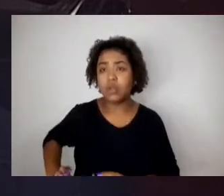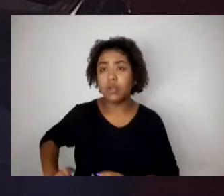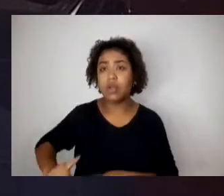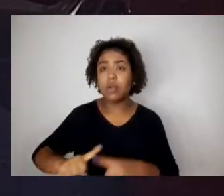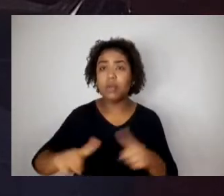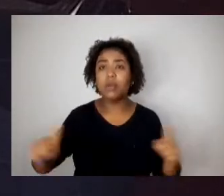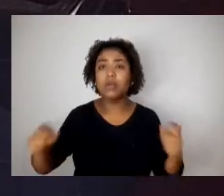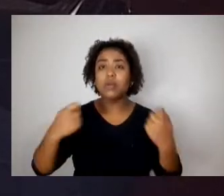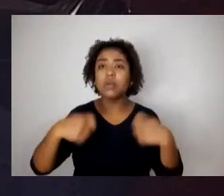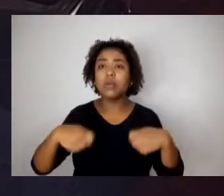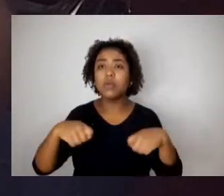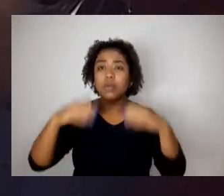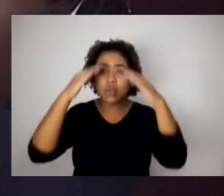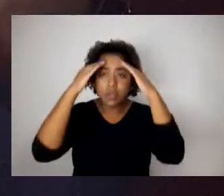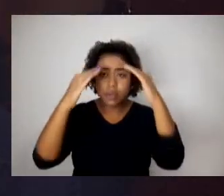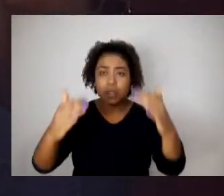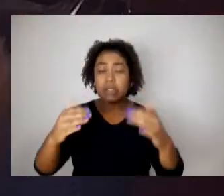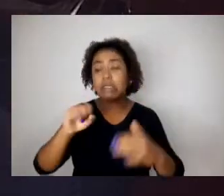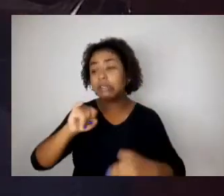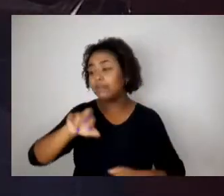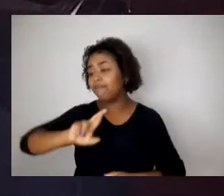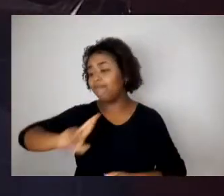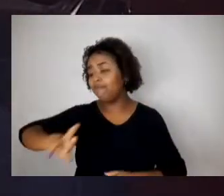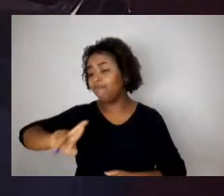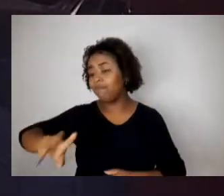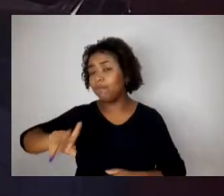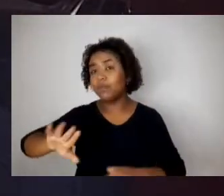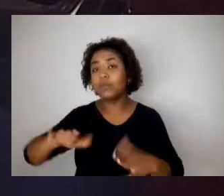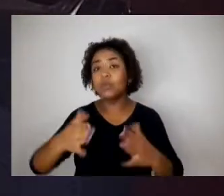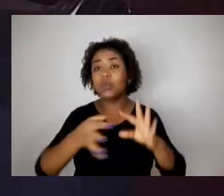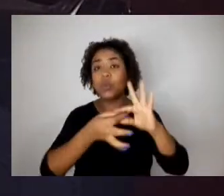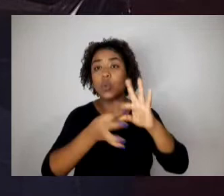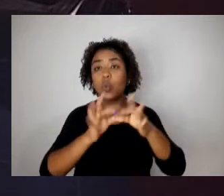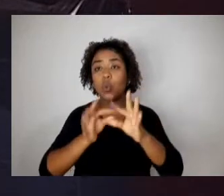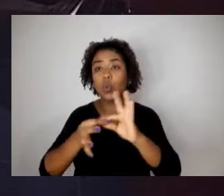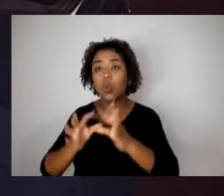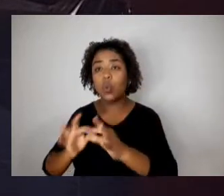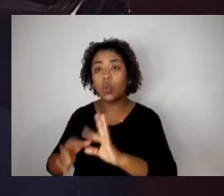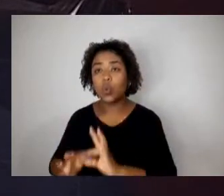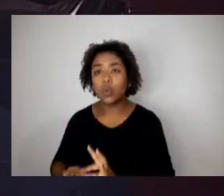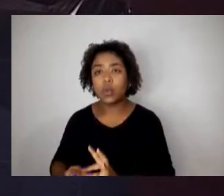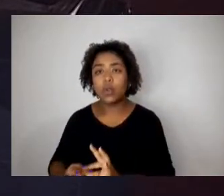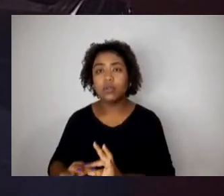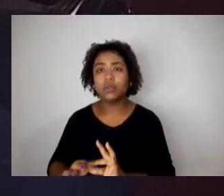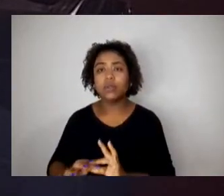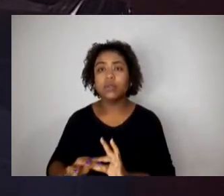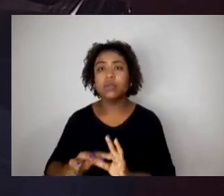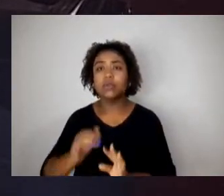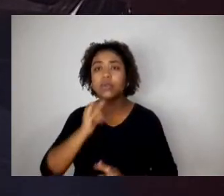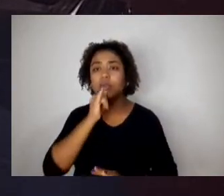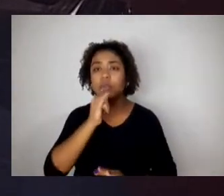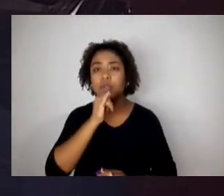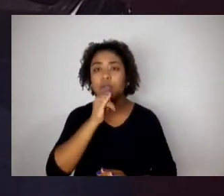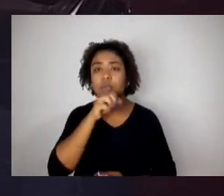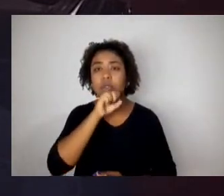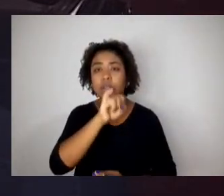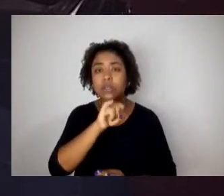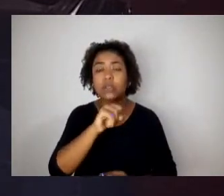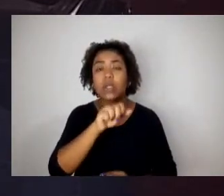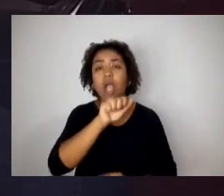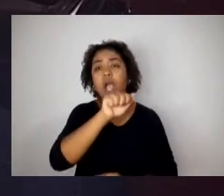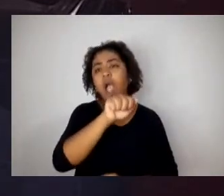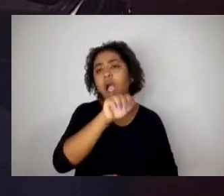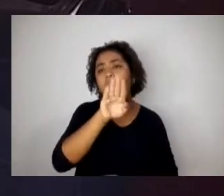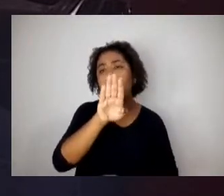nesse contexto e nesse sentido, quando nós ensinamos a essência, não prestigamos A, B ou C ou D. A língua,